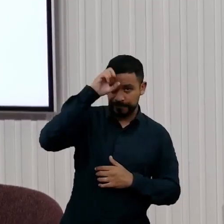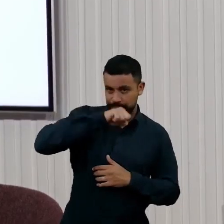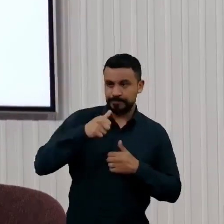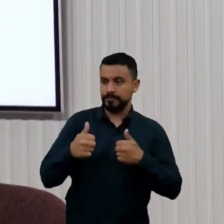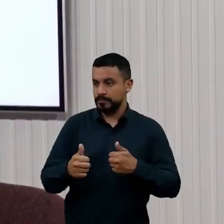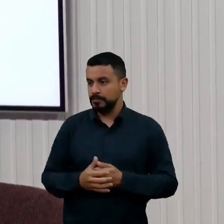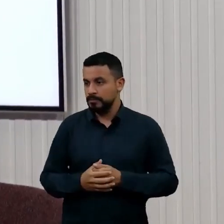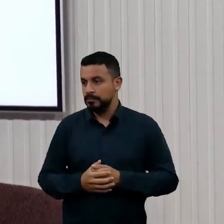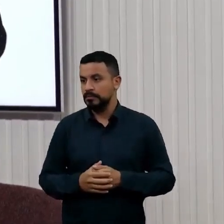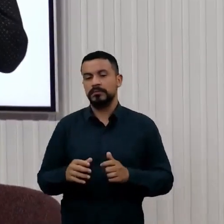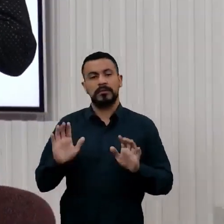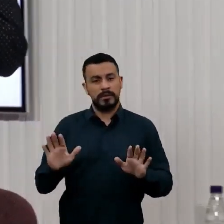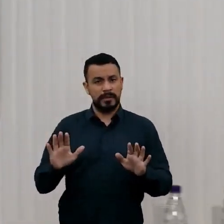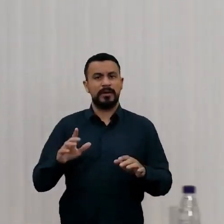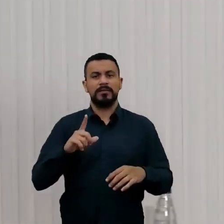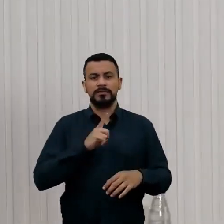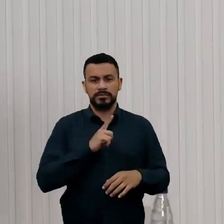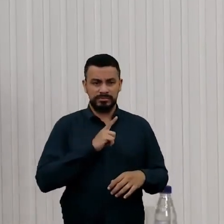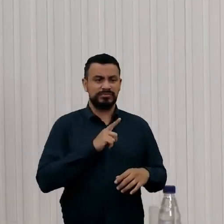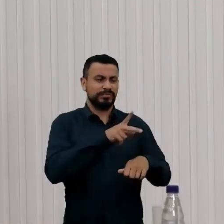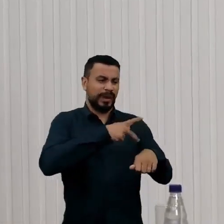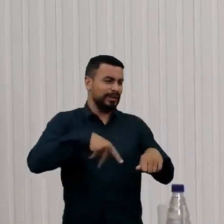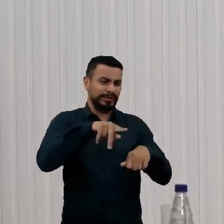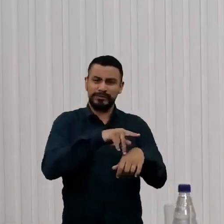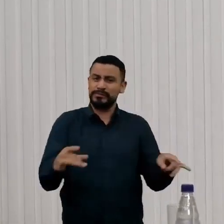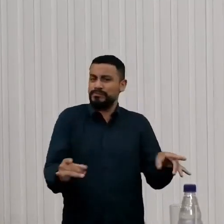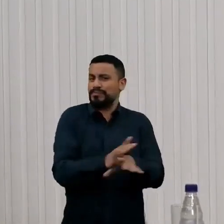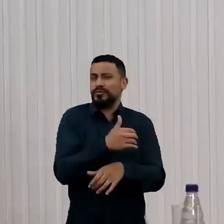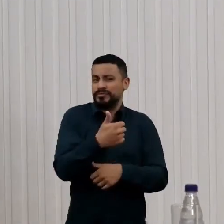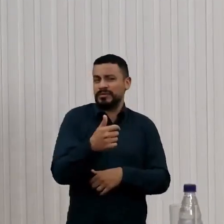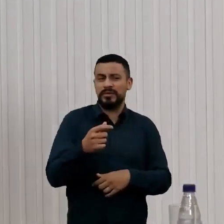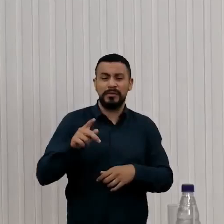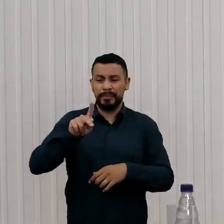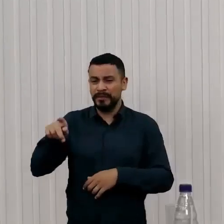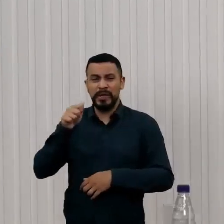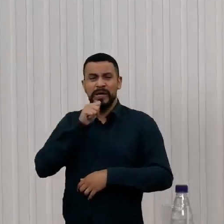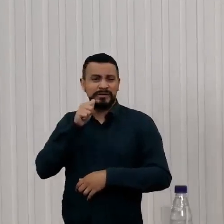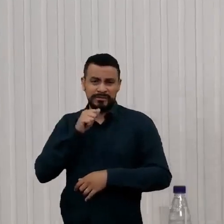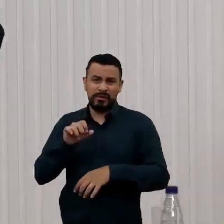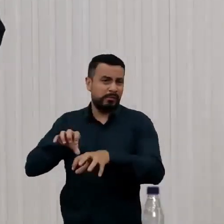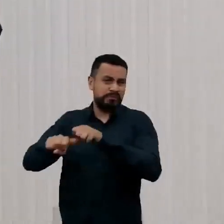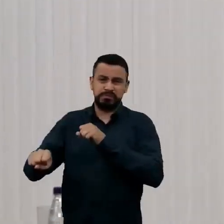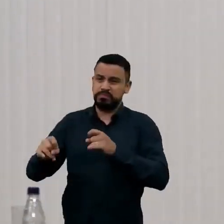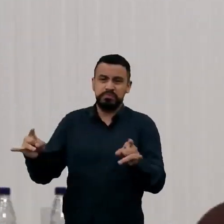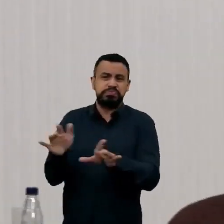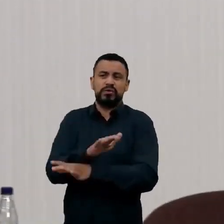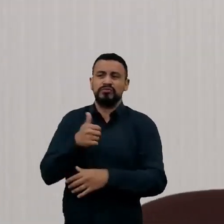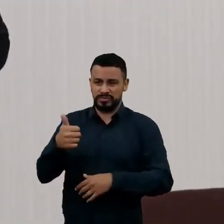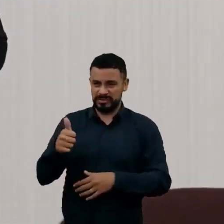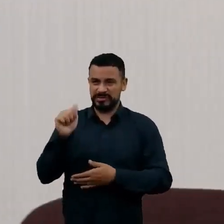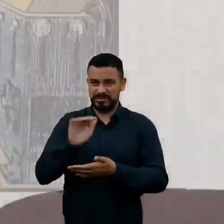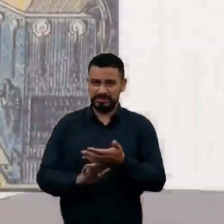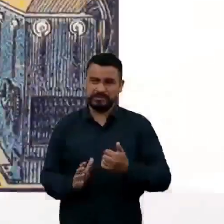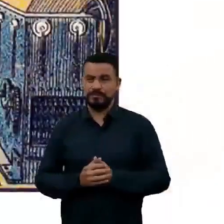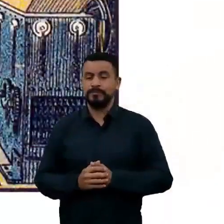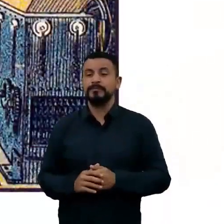os jurisdições não estão prontas, os professores também não estão bem treinados para essa nova tarefa. Por fim, vamos falar